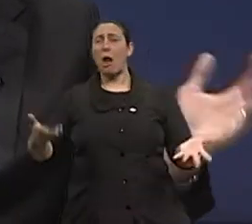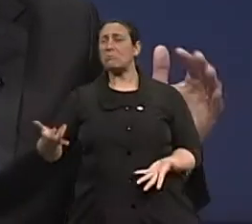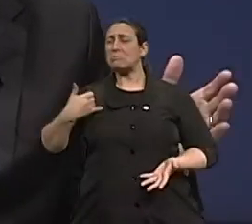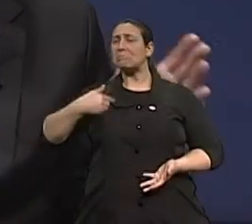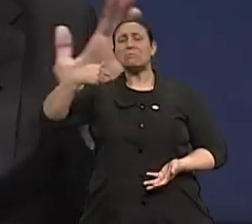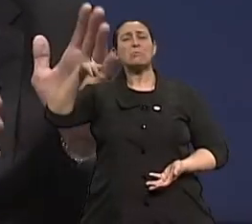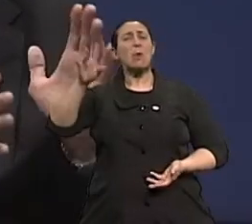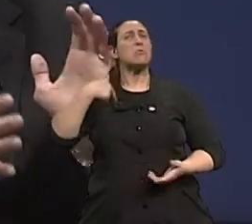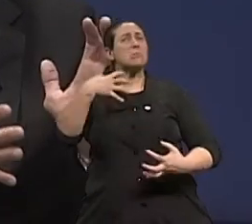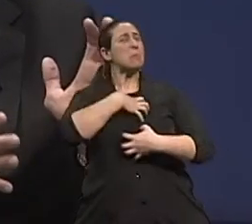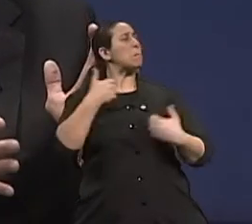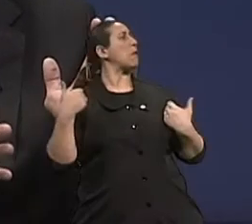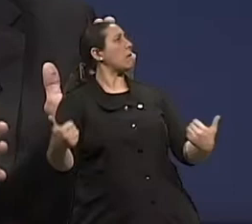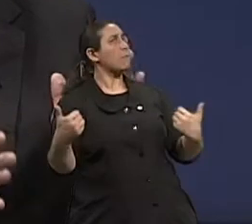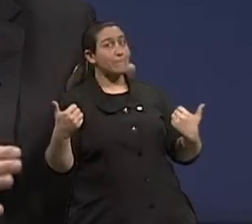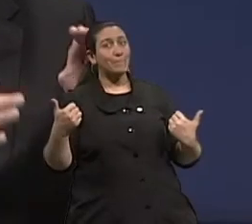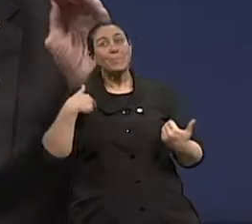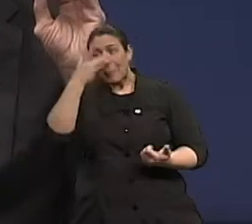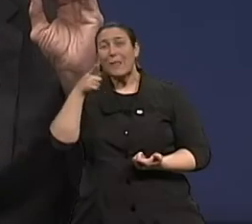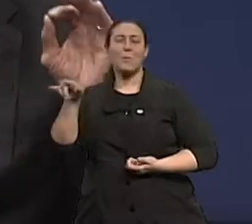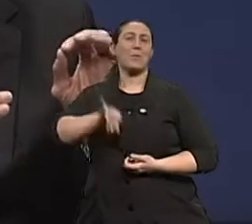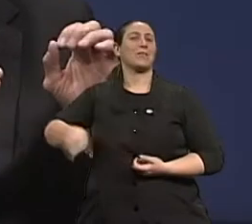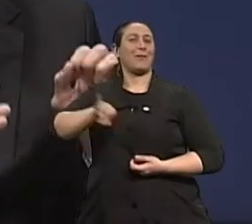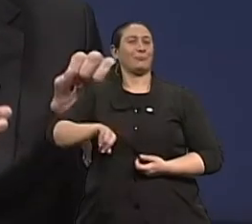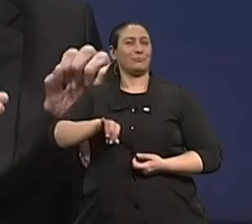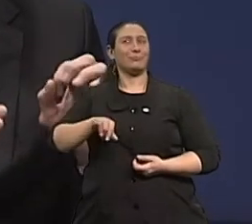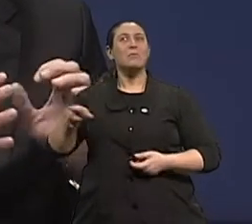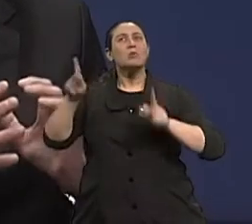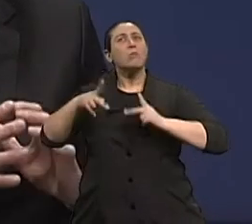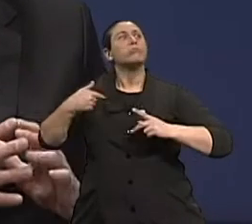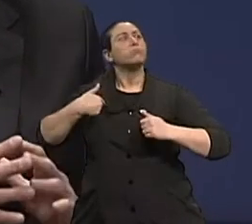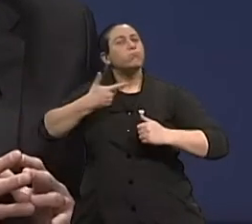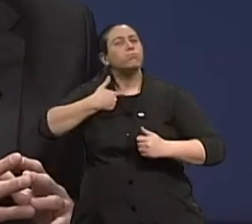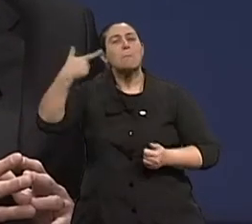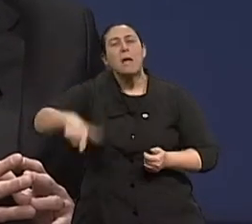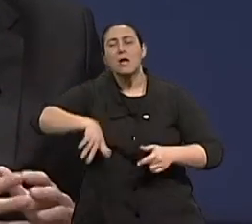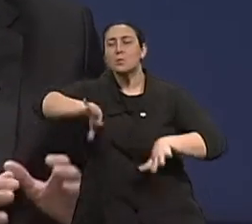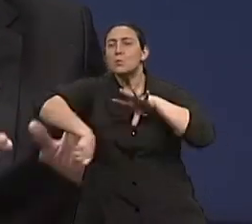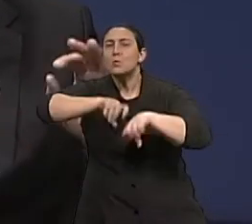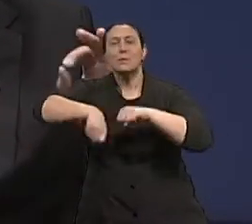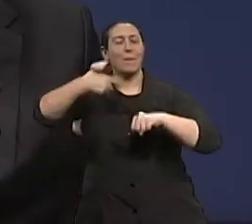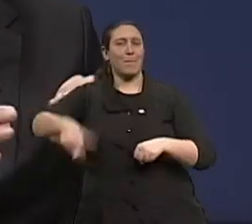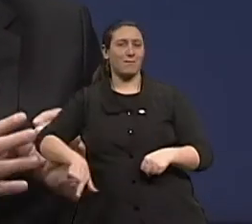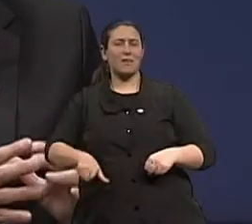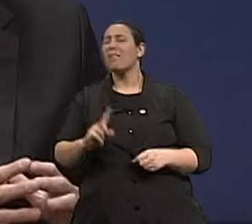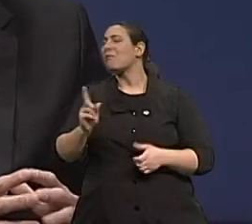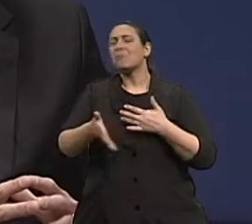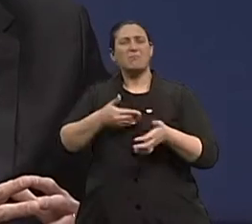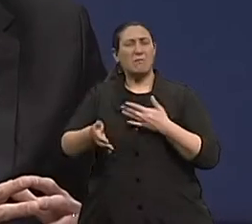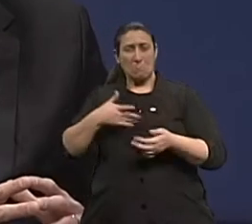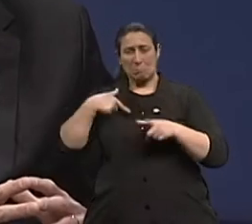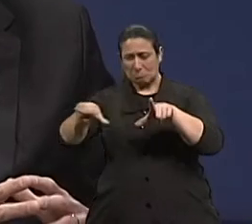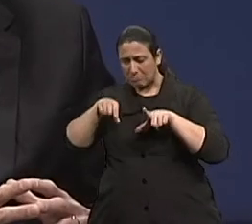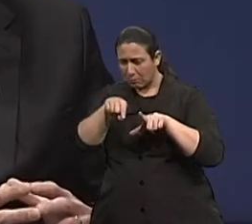Eu repito, eu acho que a grande diferença é essa. Eu não me interesso o que está escrito na minha carteira de identidade. Não me interessa a minha certidão de